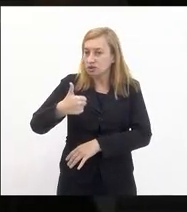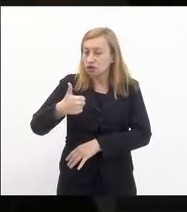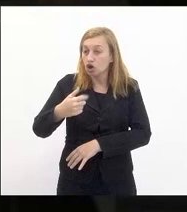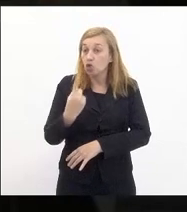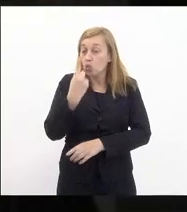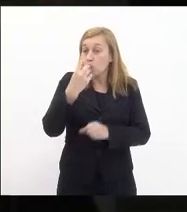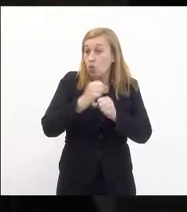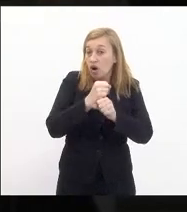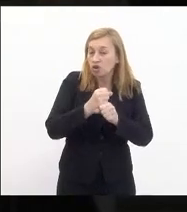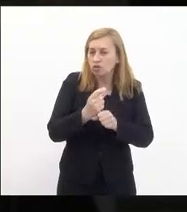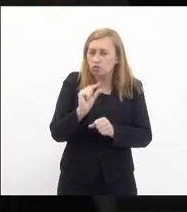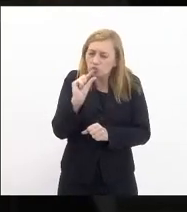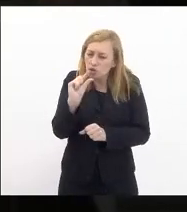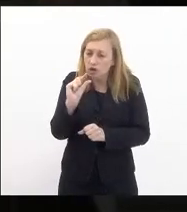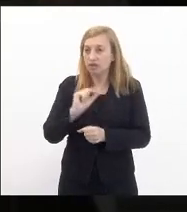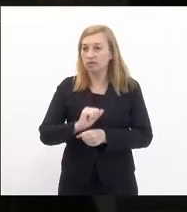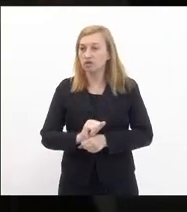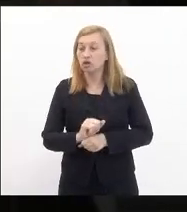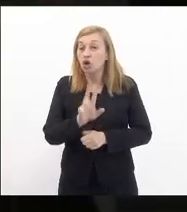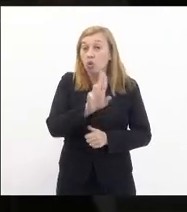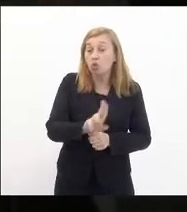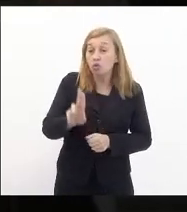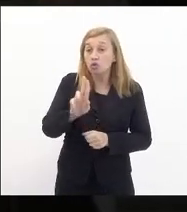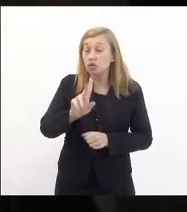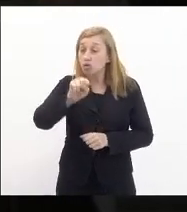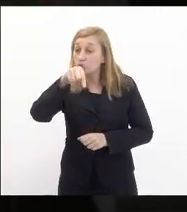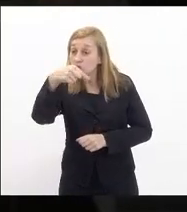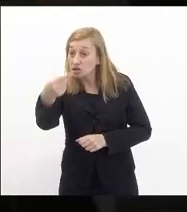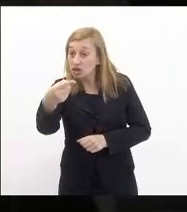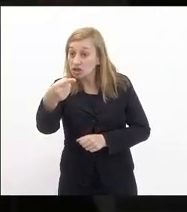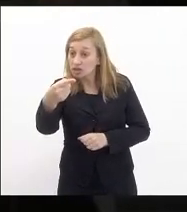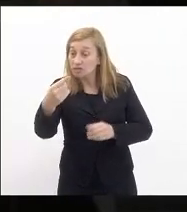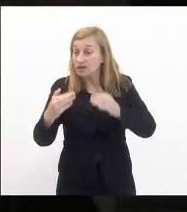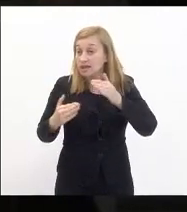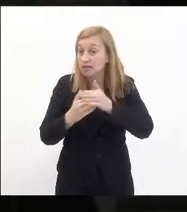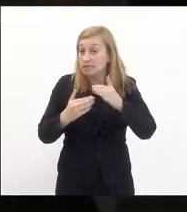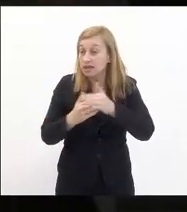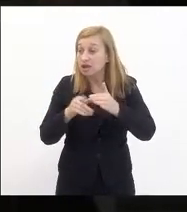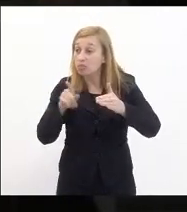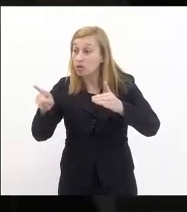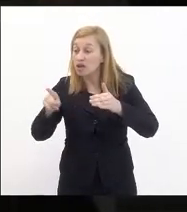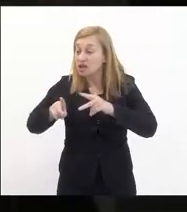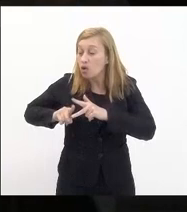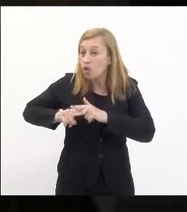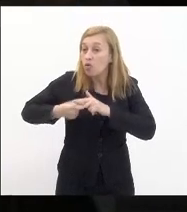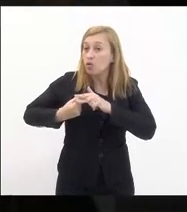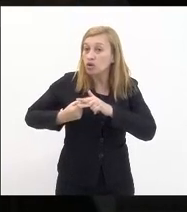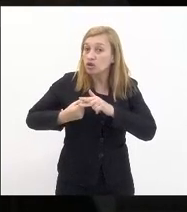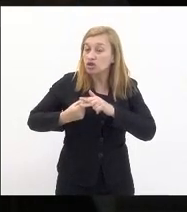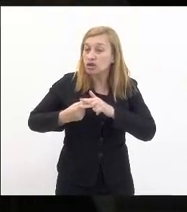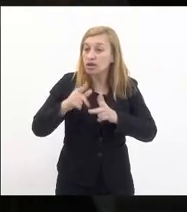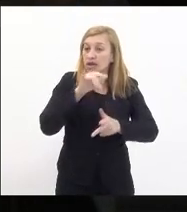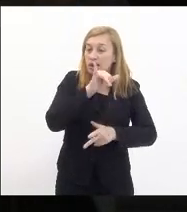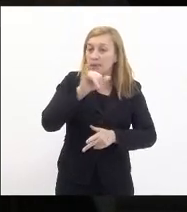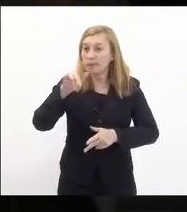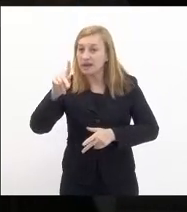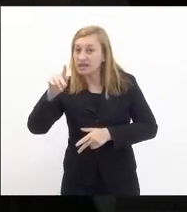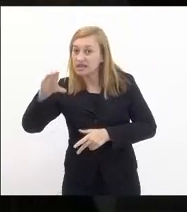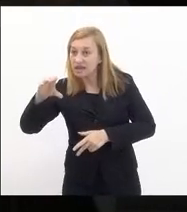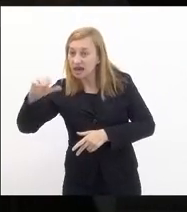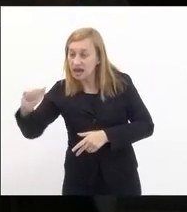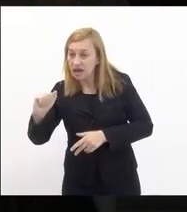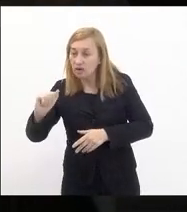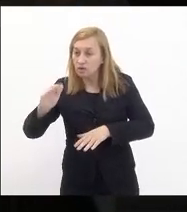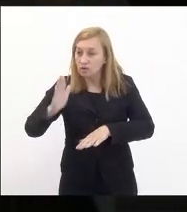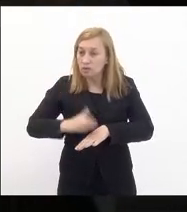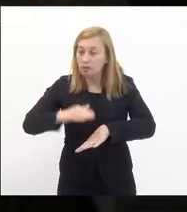ano pequena os anos seguintes ficam limitada por essa corrigida pelo IPCA quanto